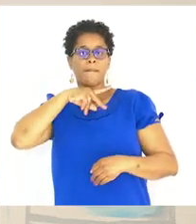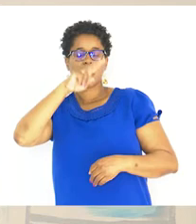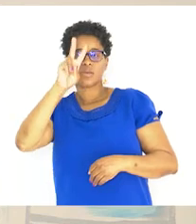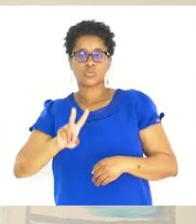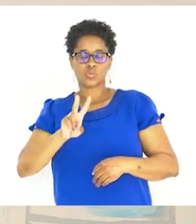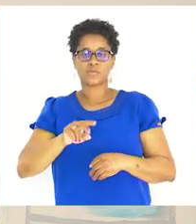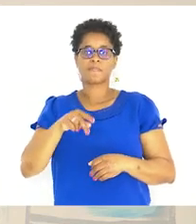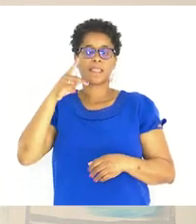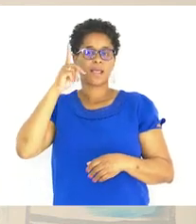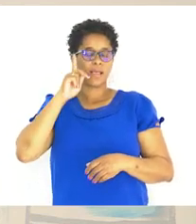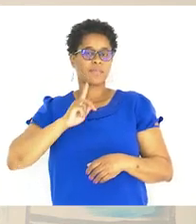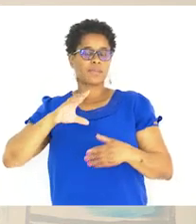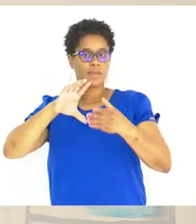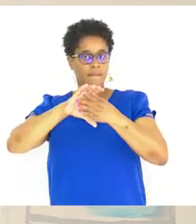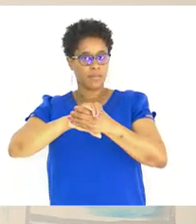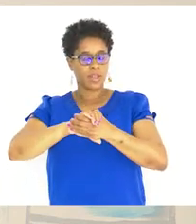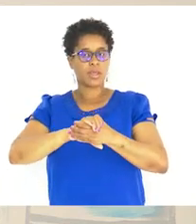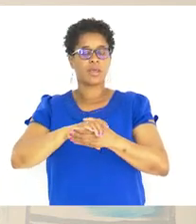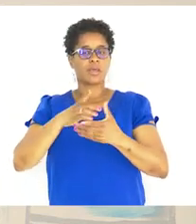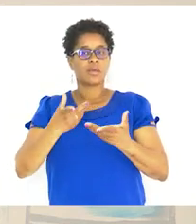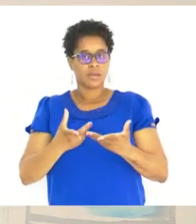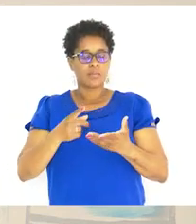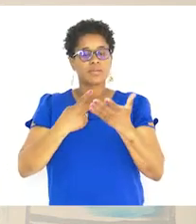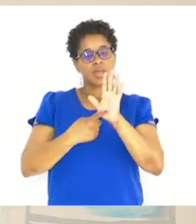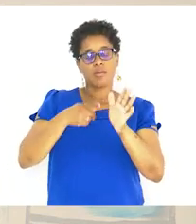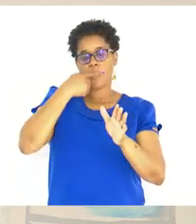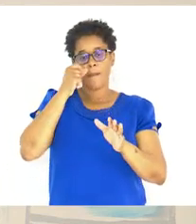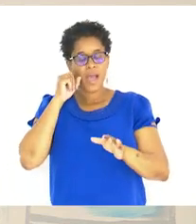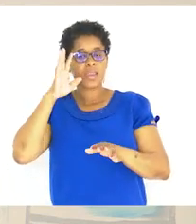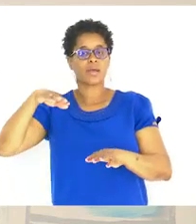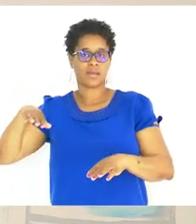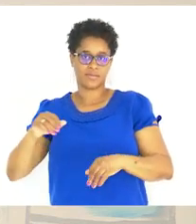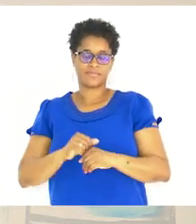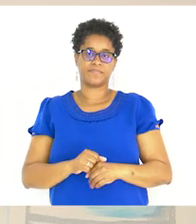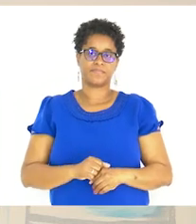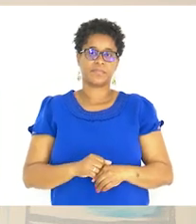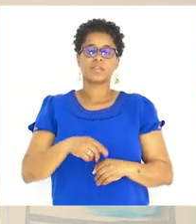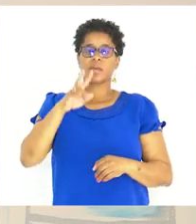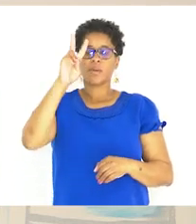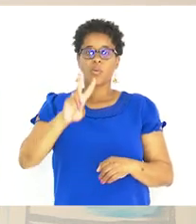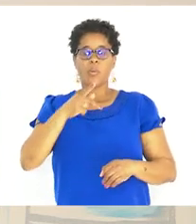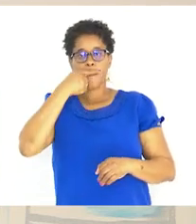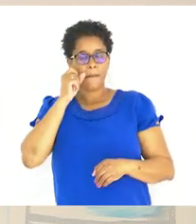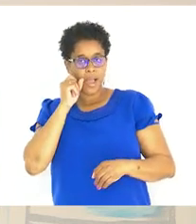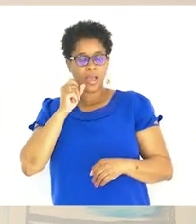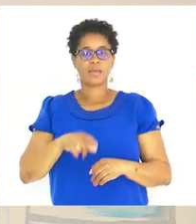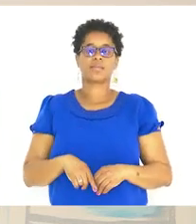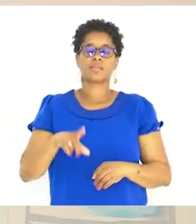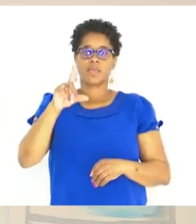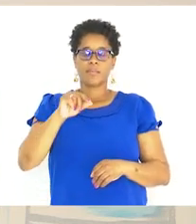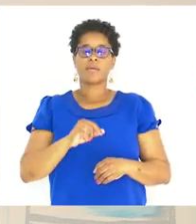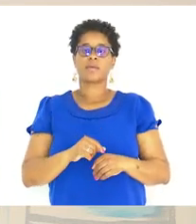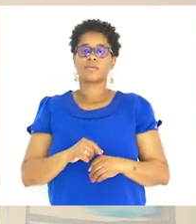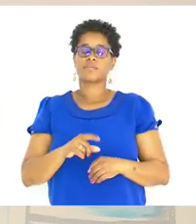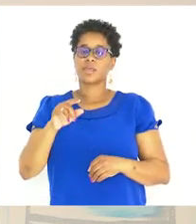É a mulher Por exemplo Do pai Da criança O padrasto É o O